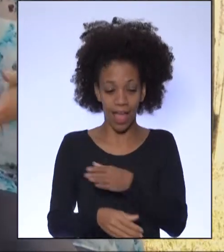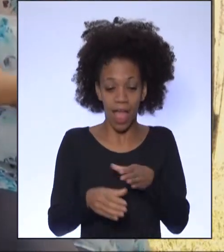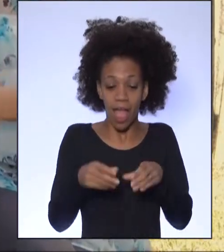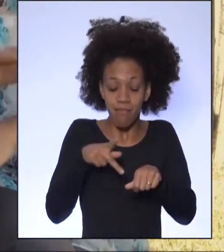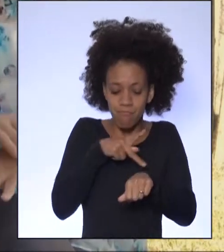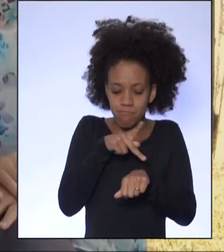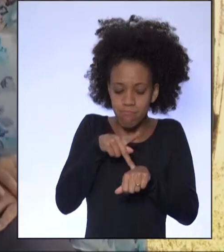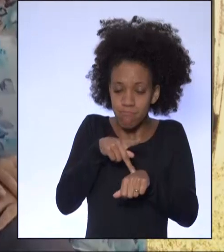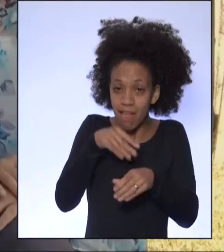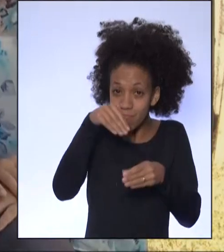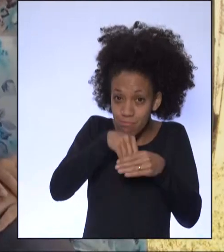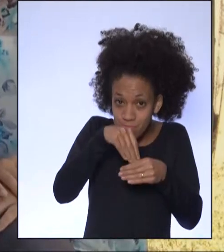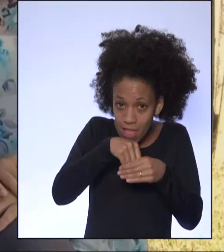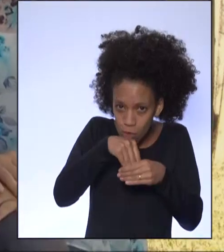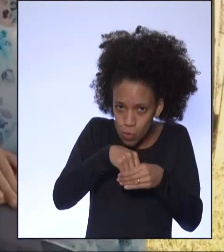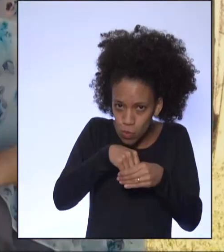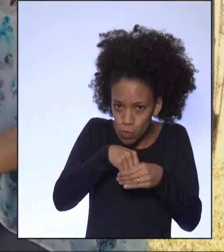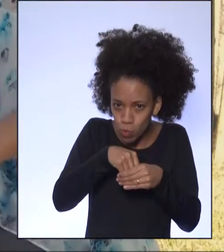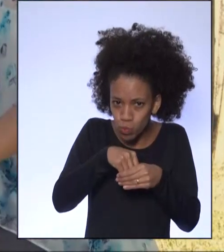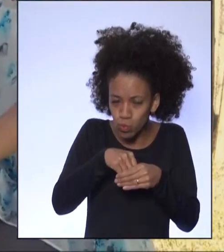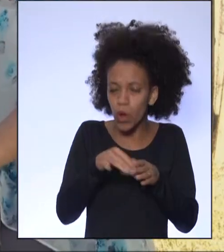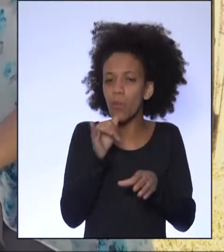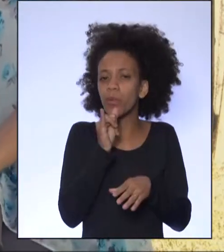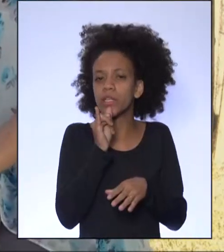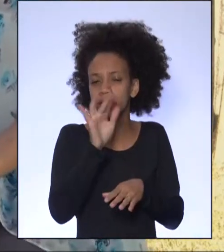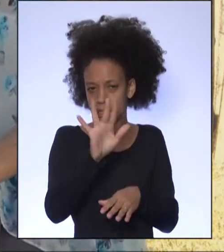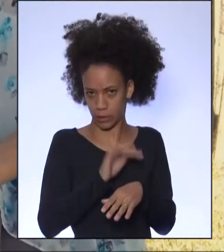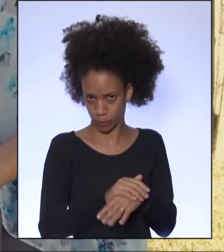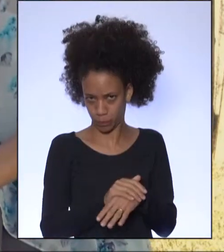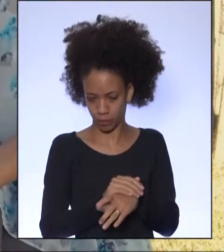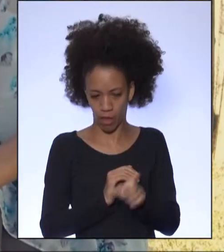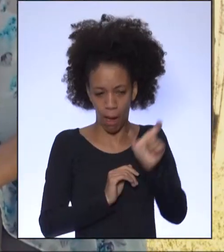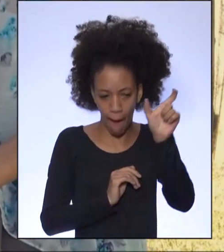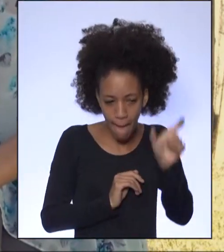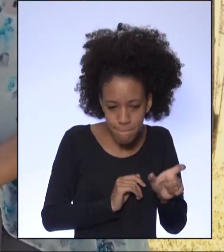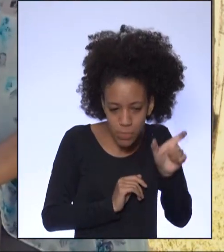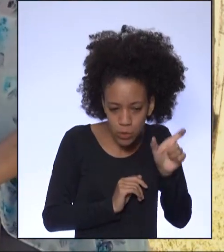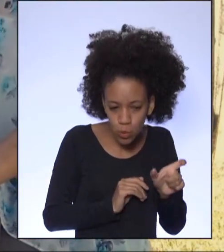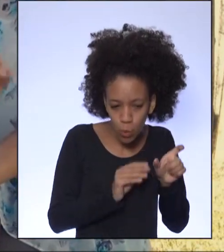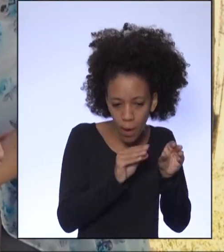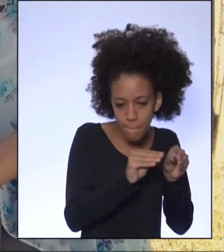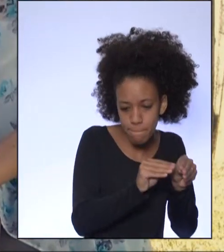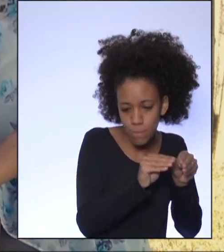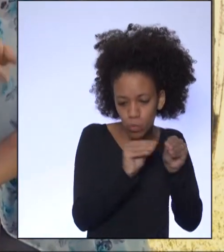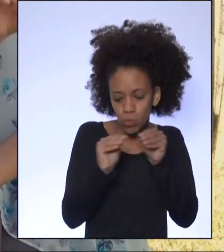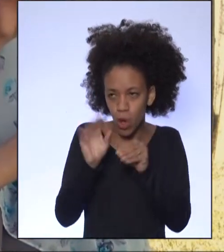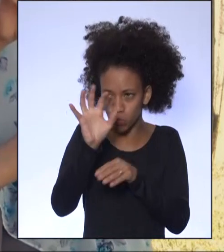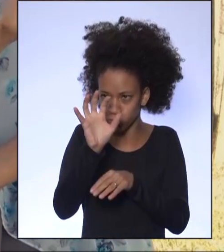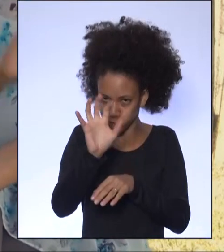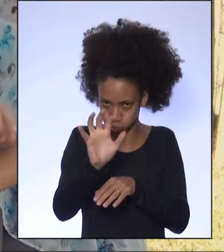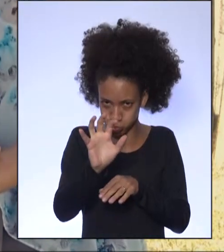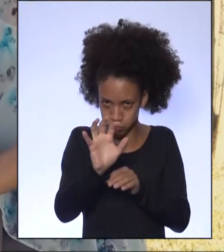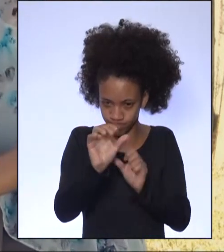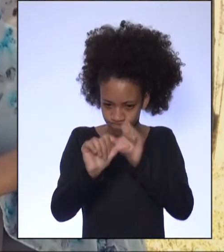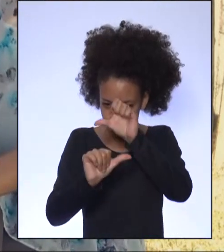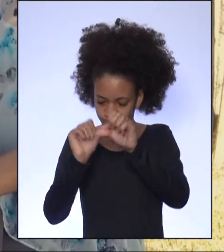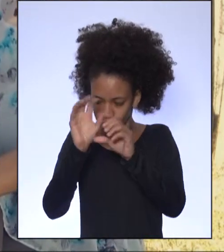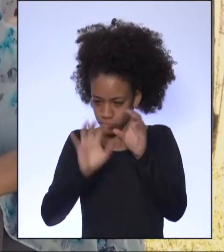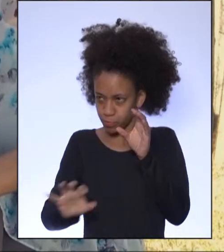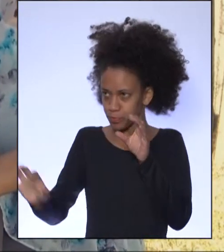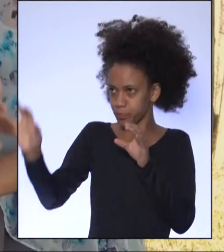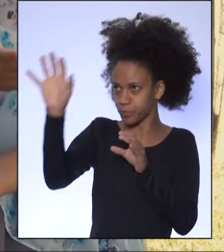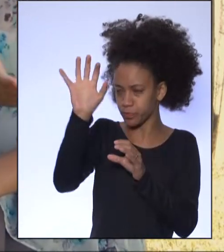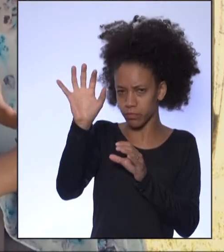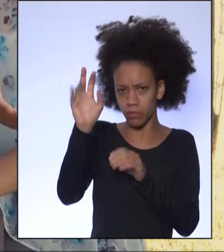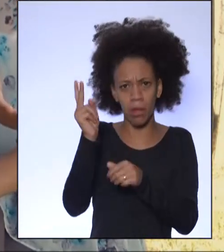Aqui nós temos um exemplo. A pessoa migrou de um estado brasileiro para outro, mas continuou no mesmo